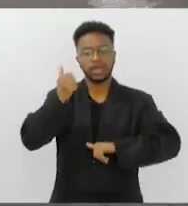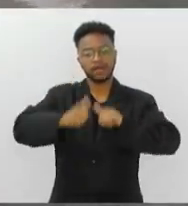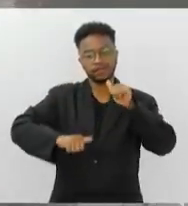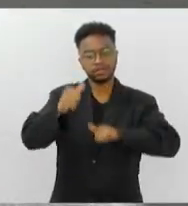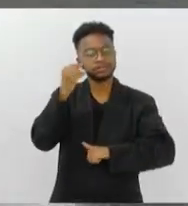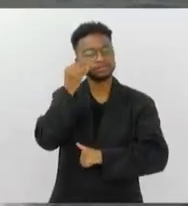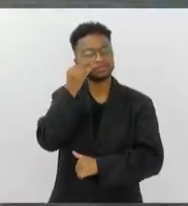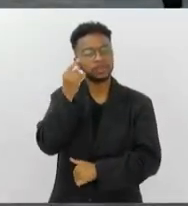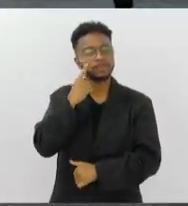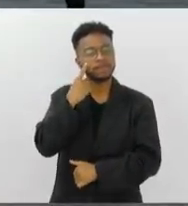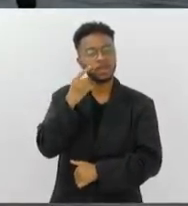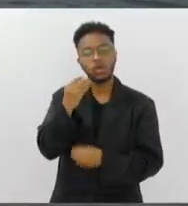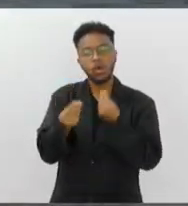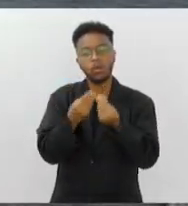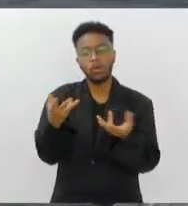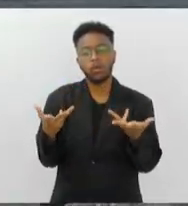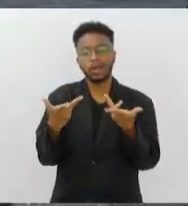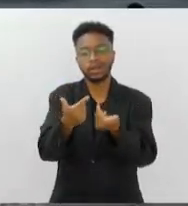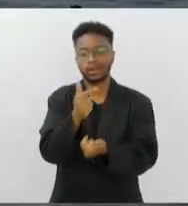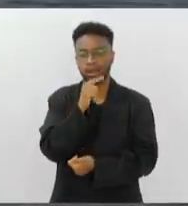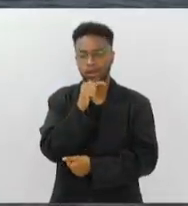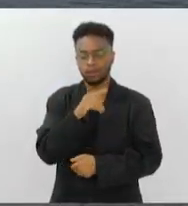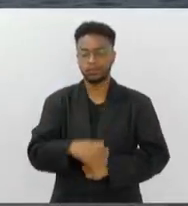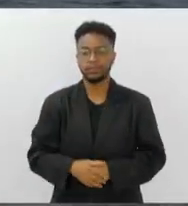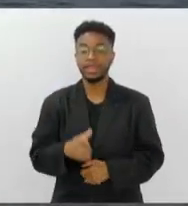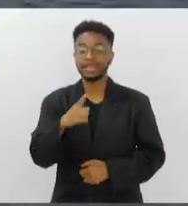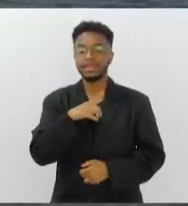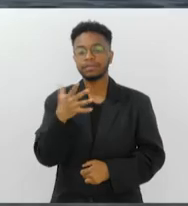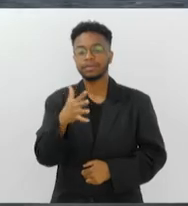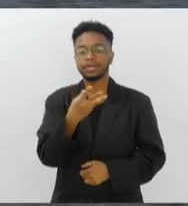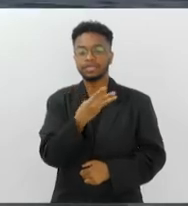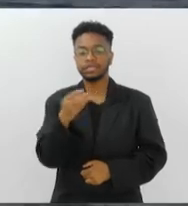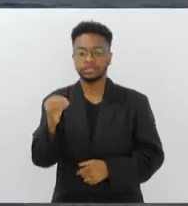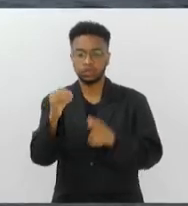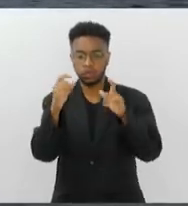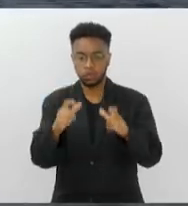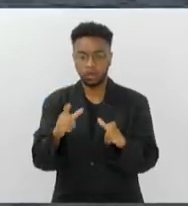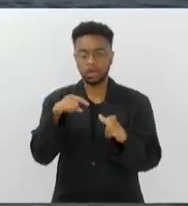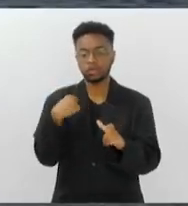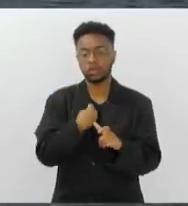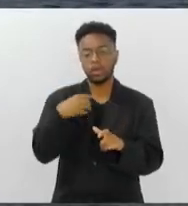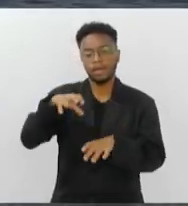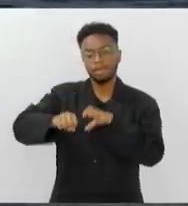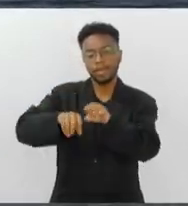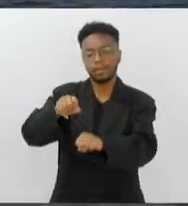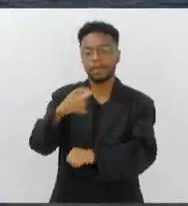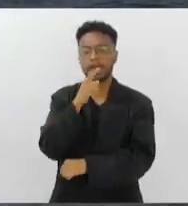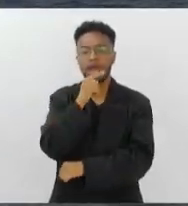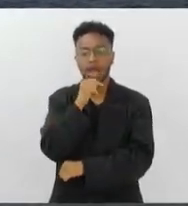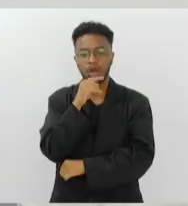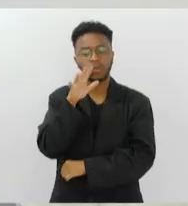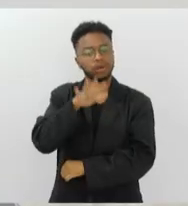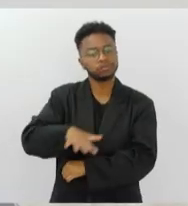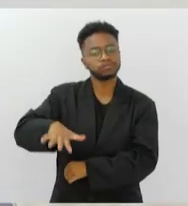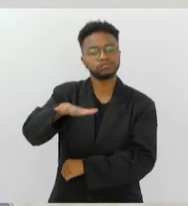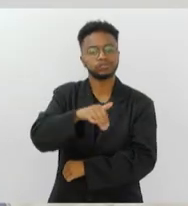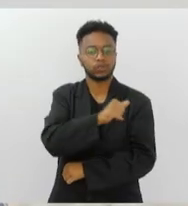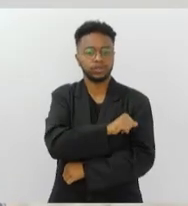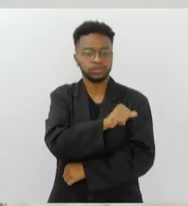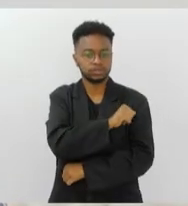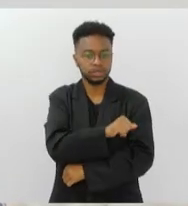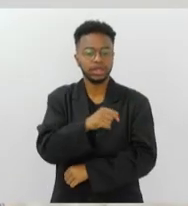para verificação da qualidade da água. São quase 300 pontos que nós fazemos de coleta em todas as regiões do estado do Rio de Janeiro.